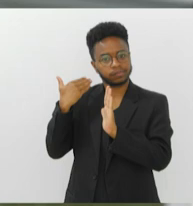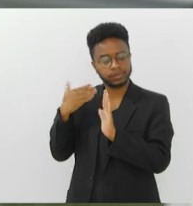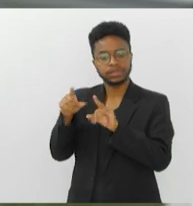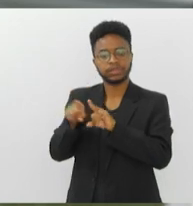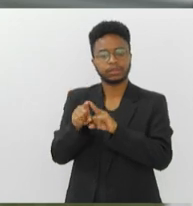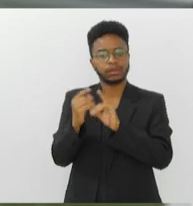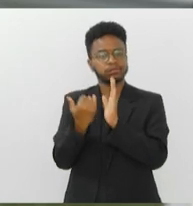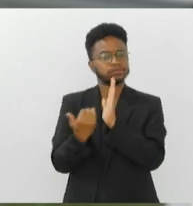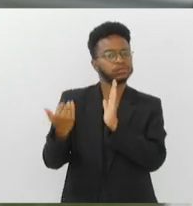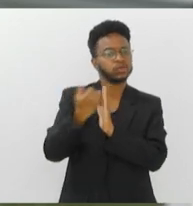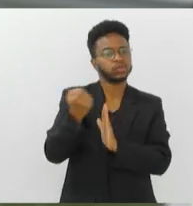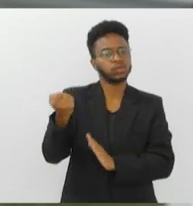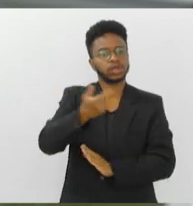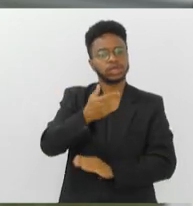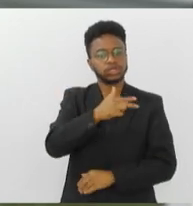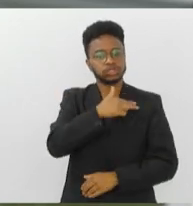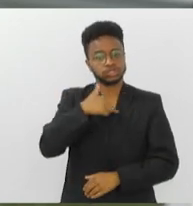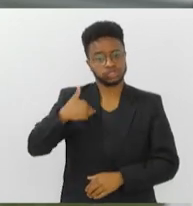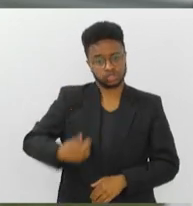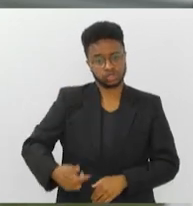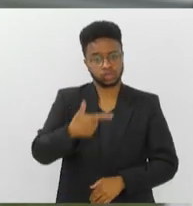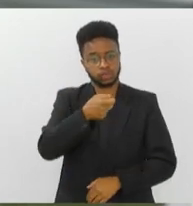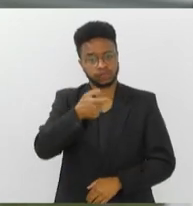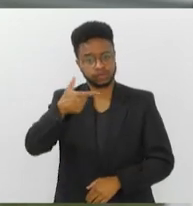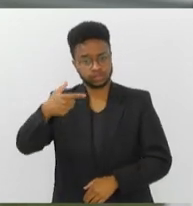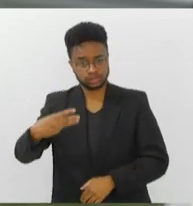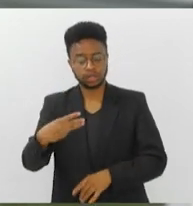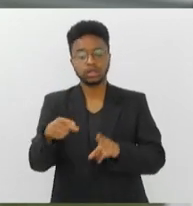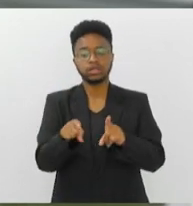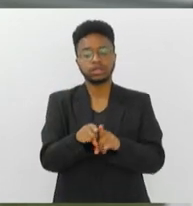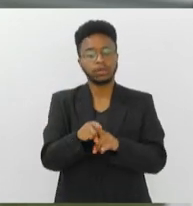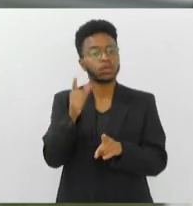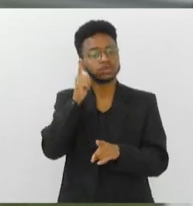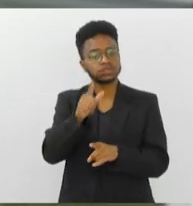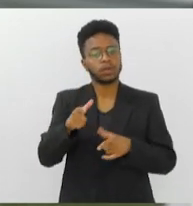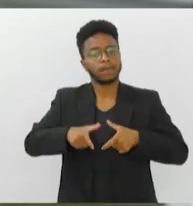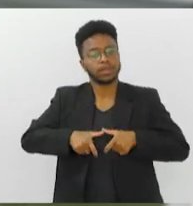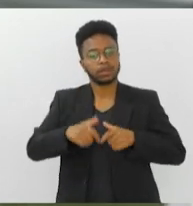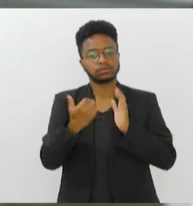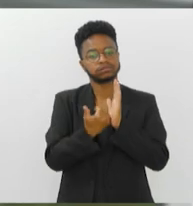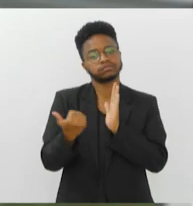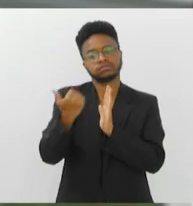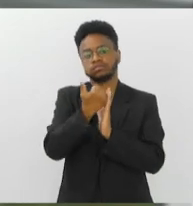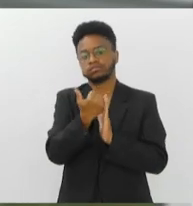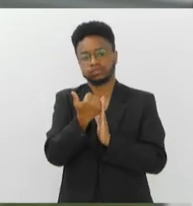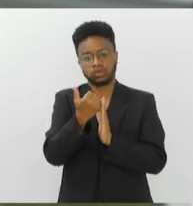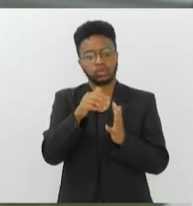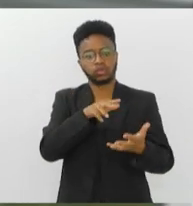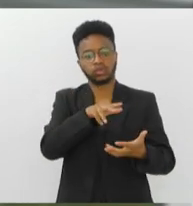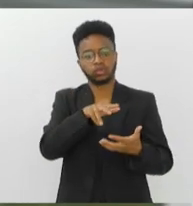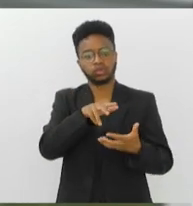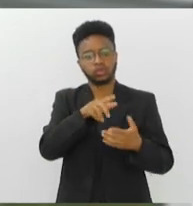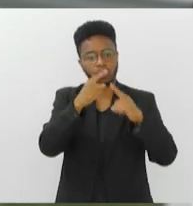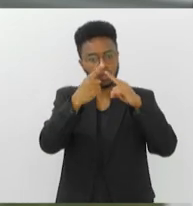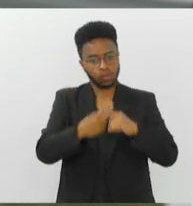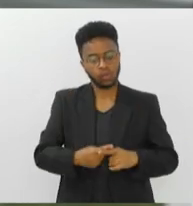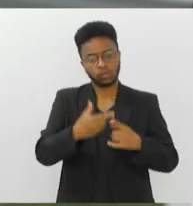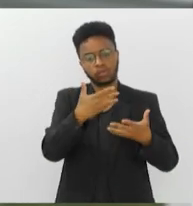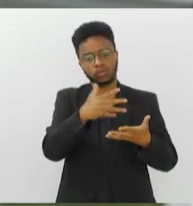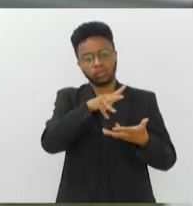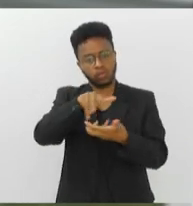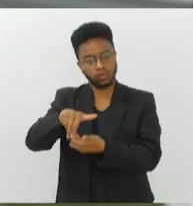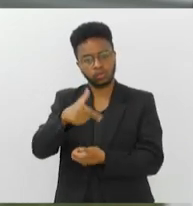a China em número total de medalhas em 2023 e conquistando o maior número de medalhas de ouro de todos os tempos no Mundial de Cuba em 2024.